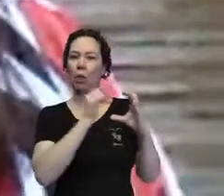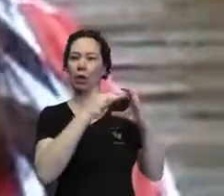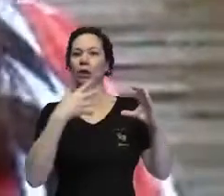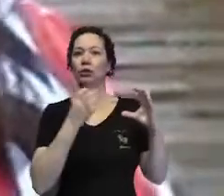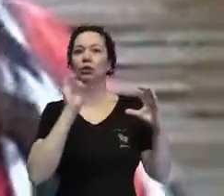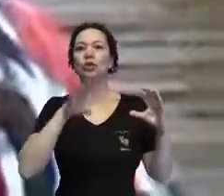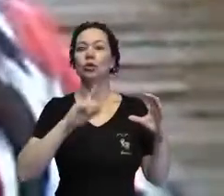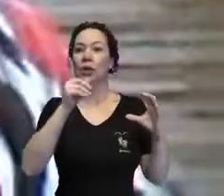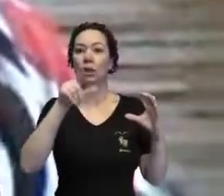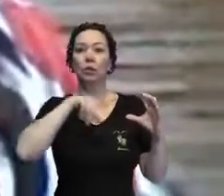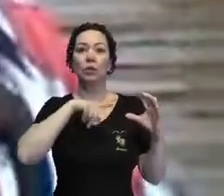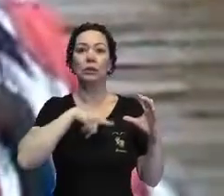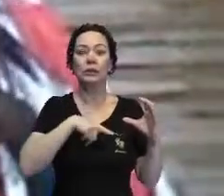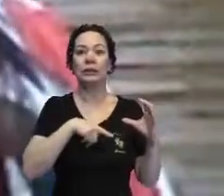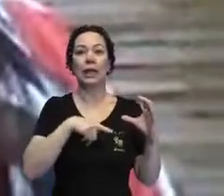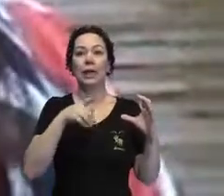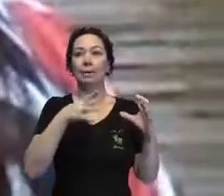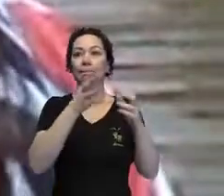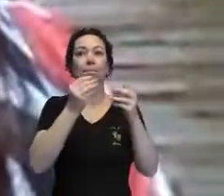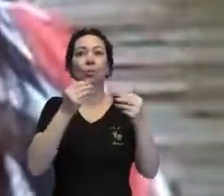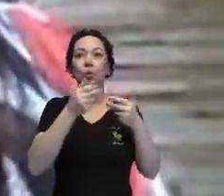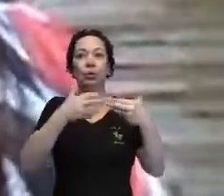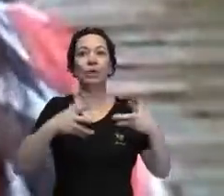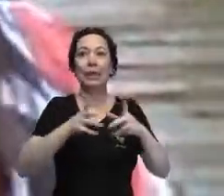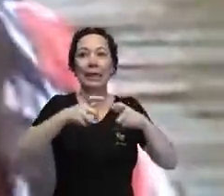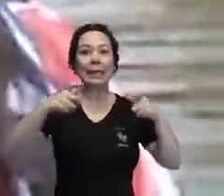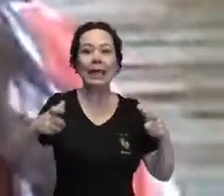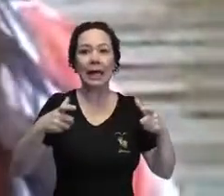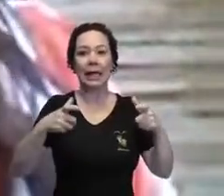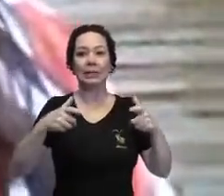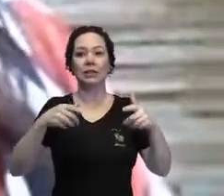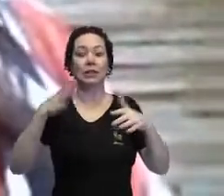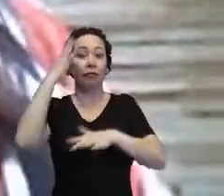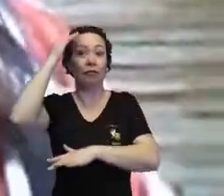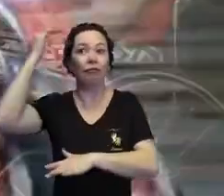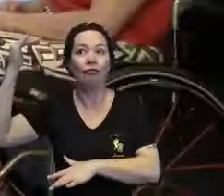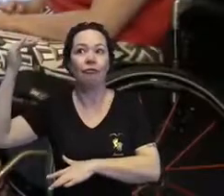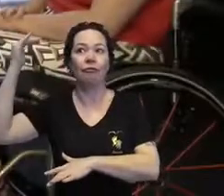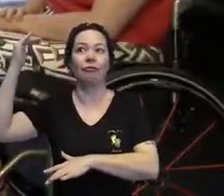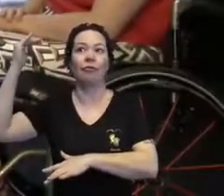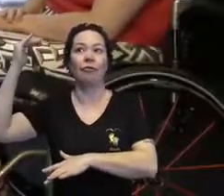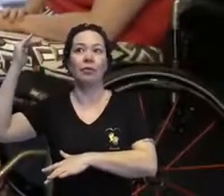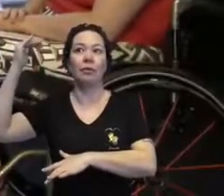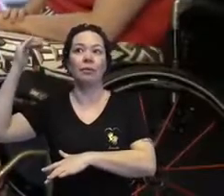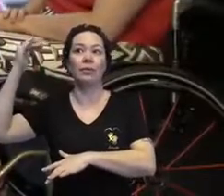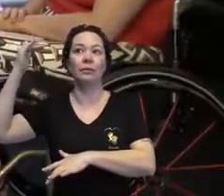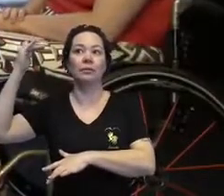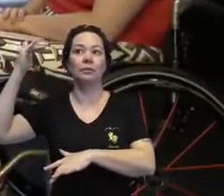Existe uma glamourização muito grande desse universo da fama e, enfim,